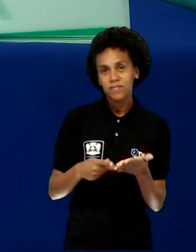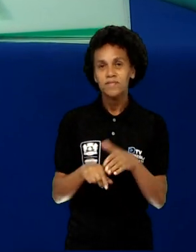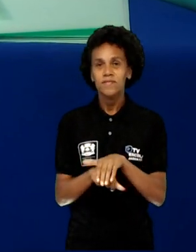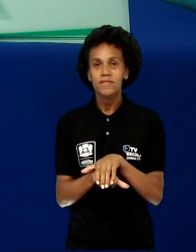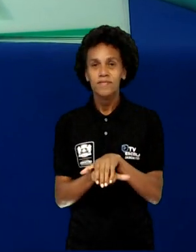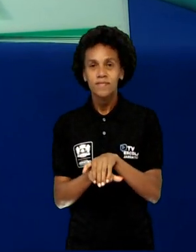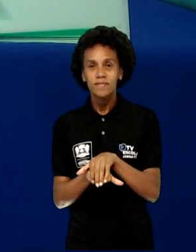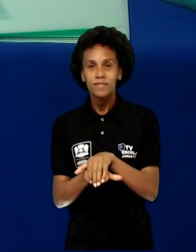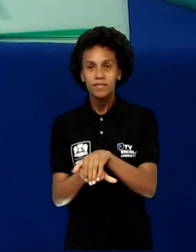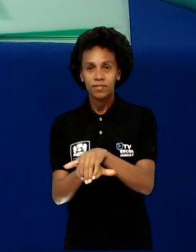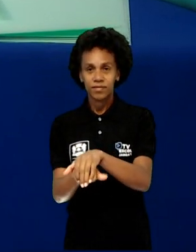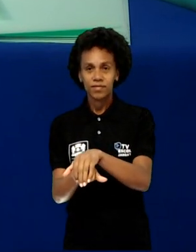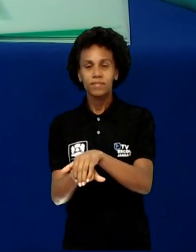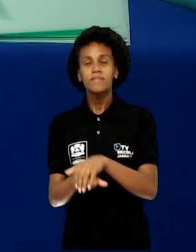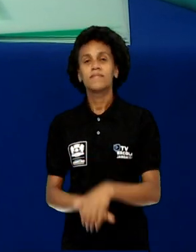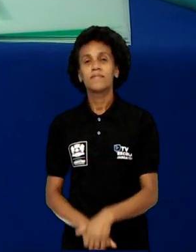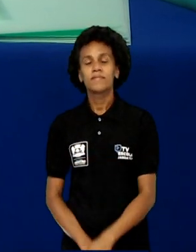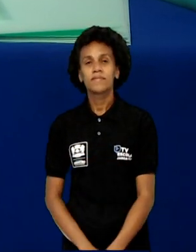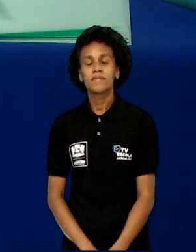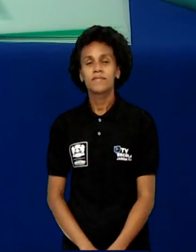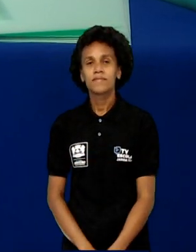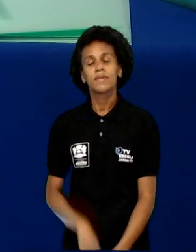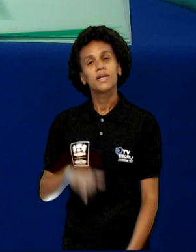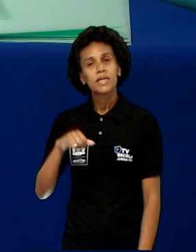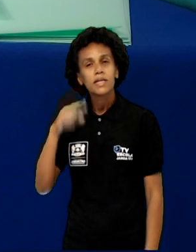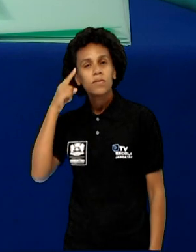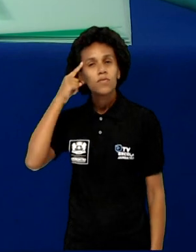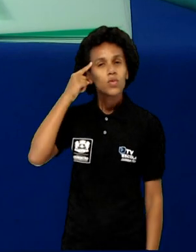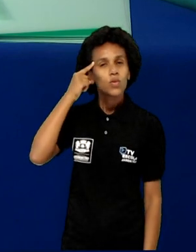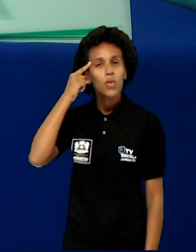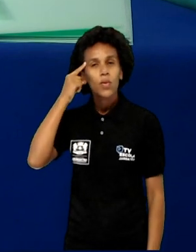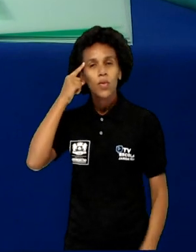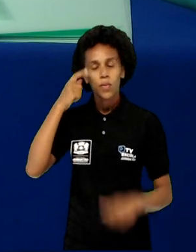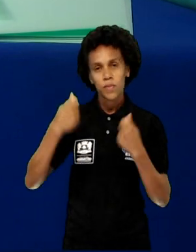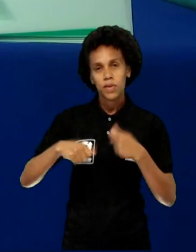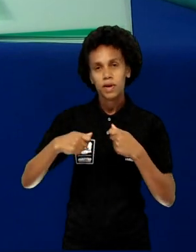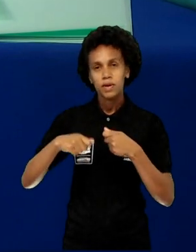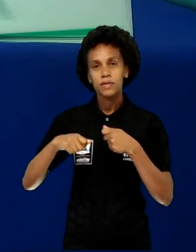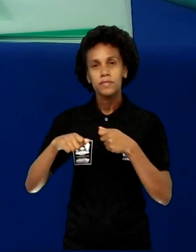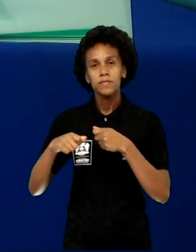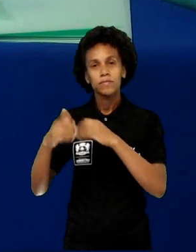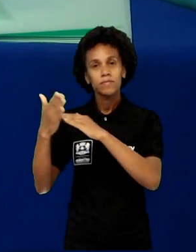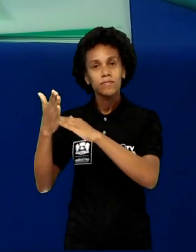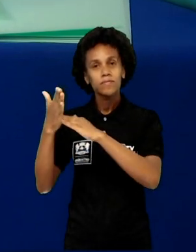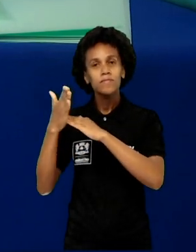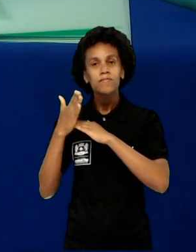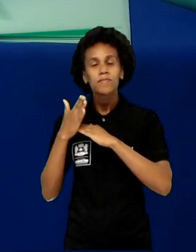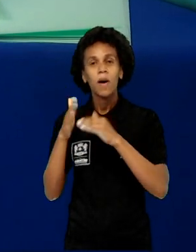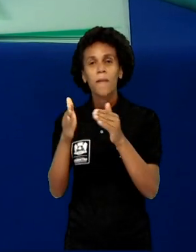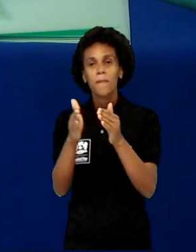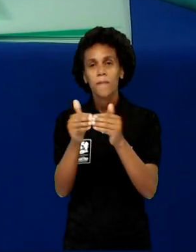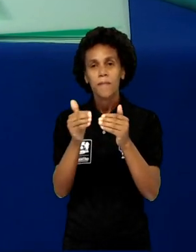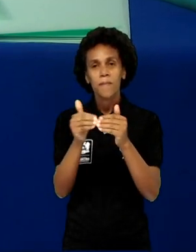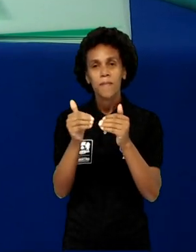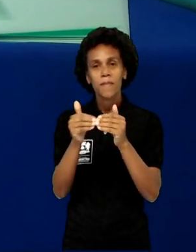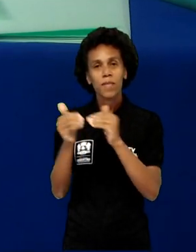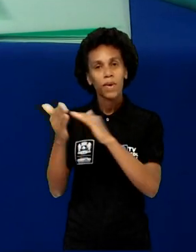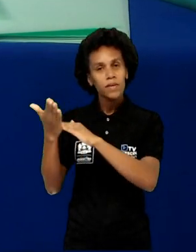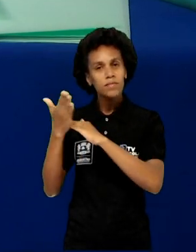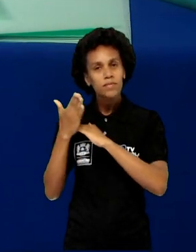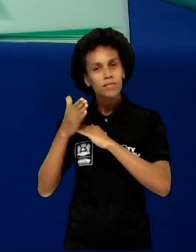Se tiver dúvidas, precisar de ajuda, peça ajuda aí a algum adulto,